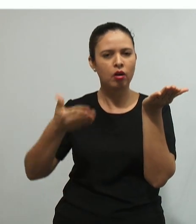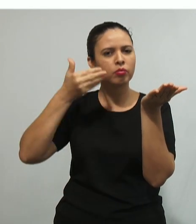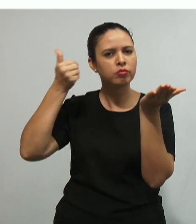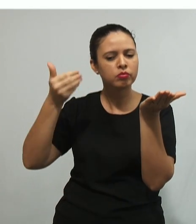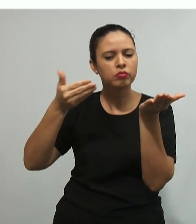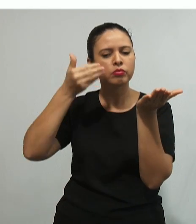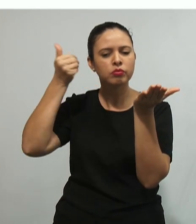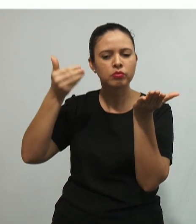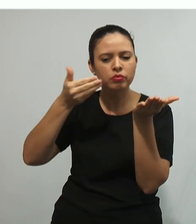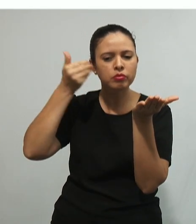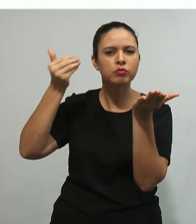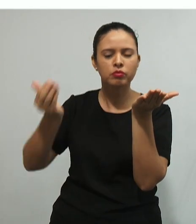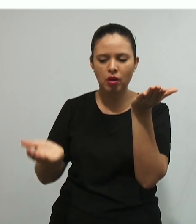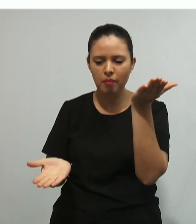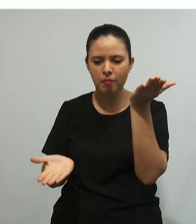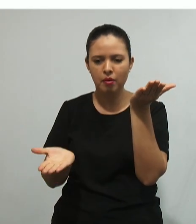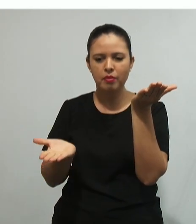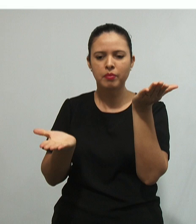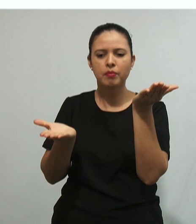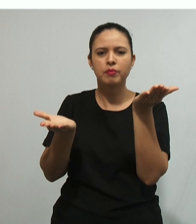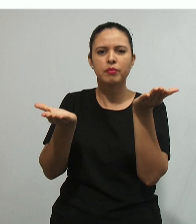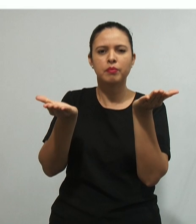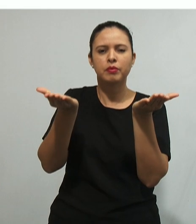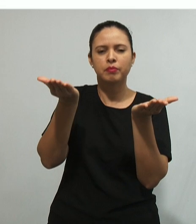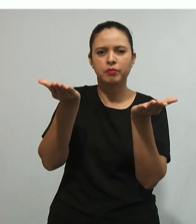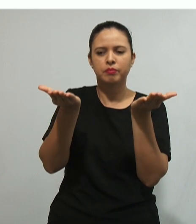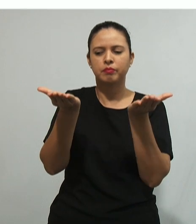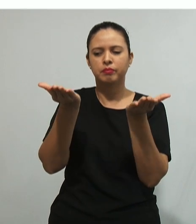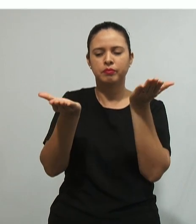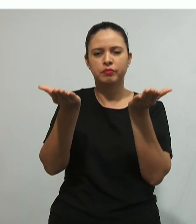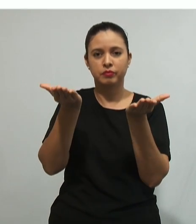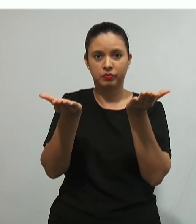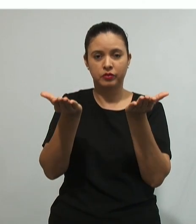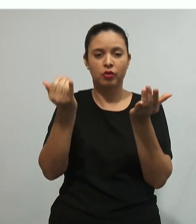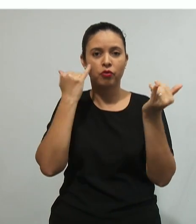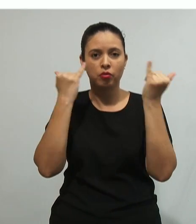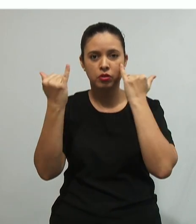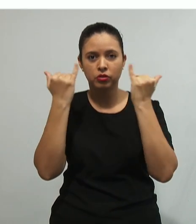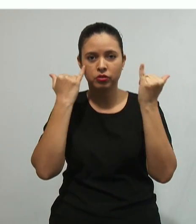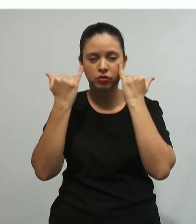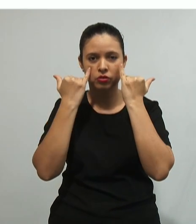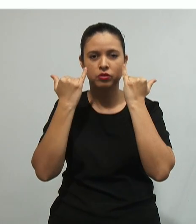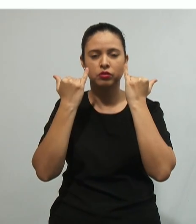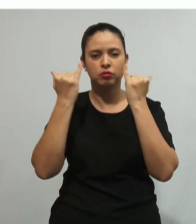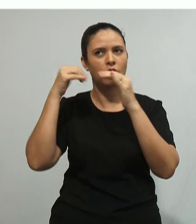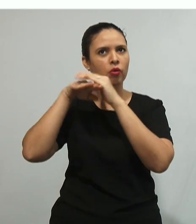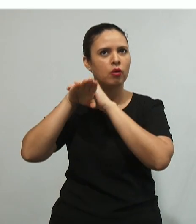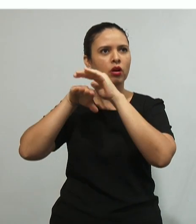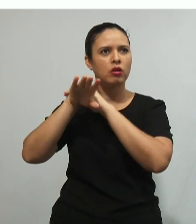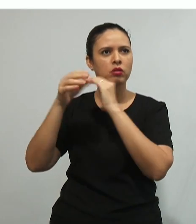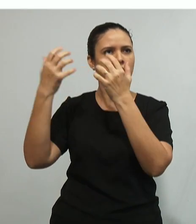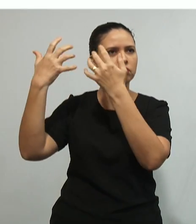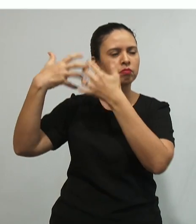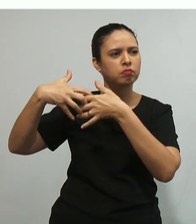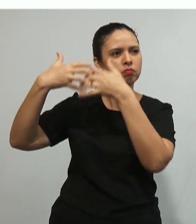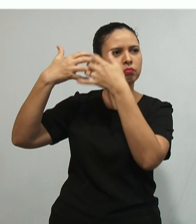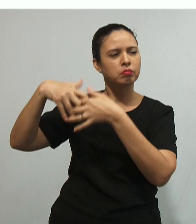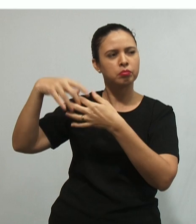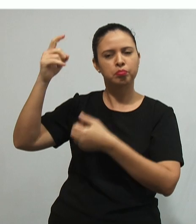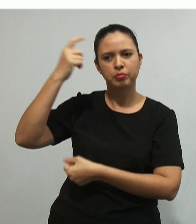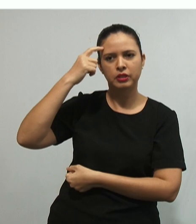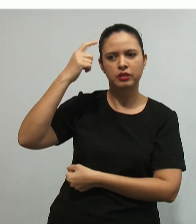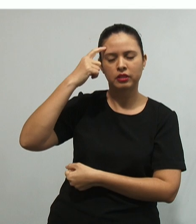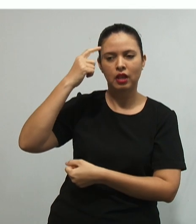conhecendo aquele objeto, as informações vão sendo acomodadas, e aí vem o equilíbrio. Então, a equilibração